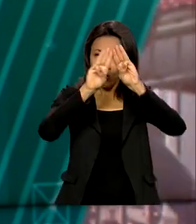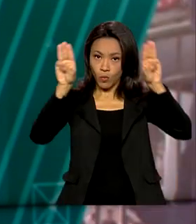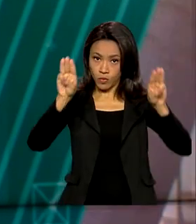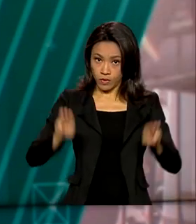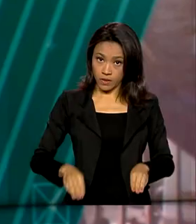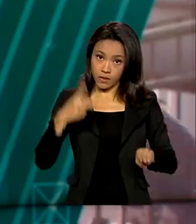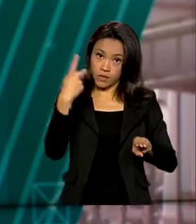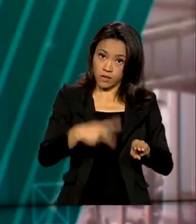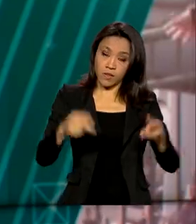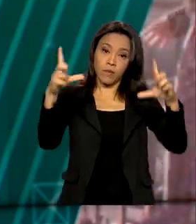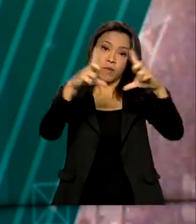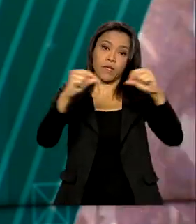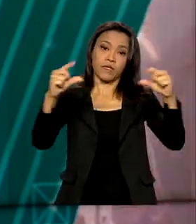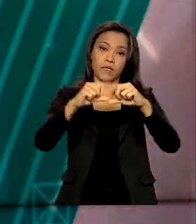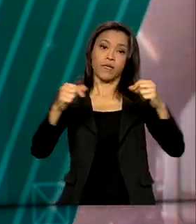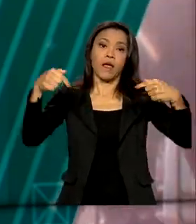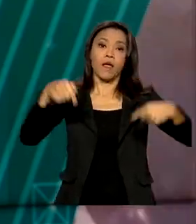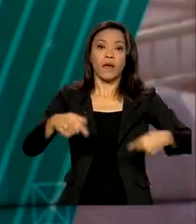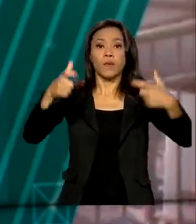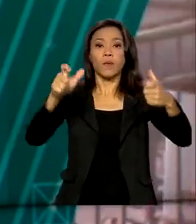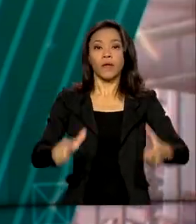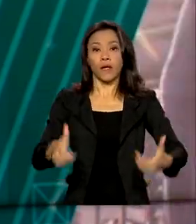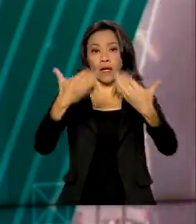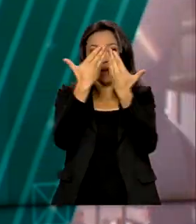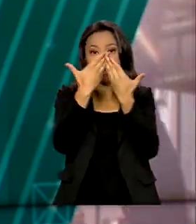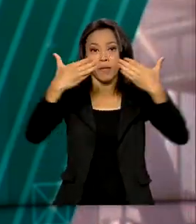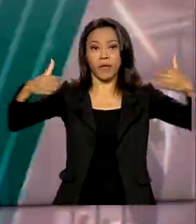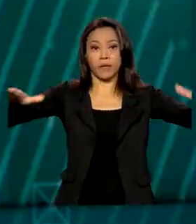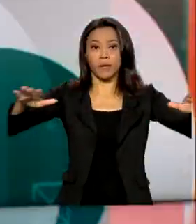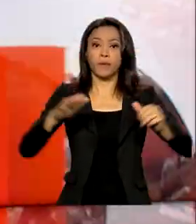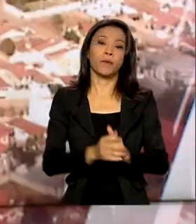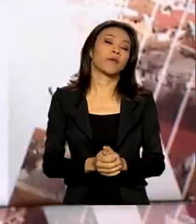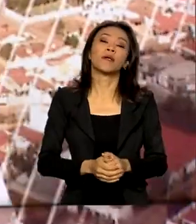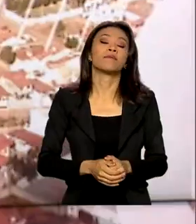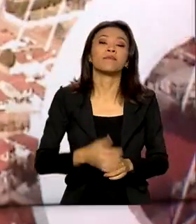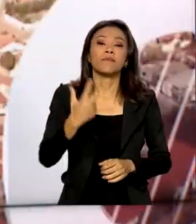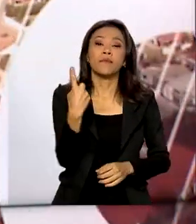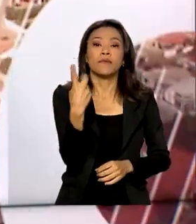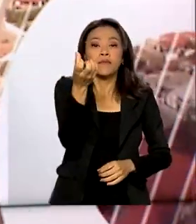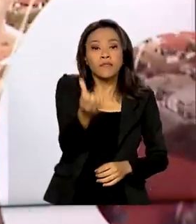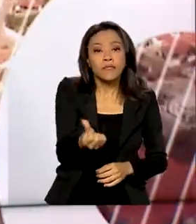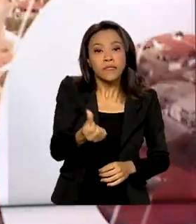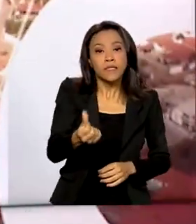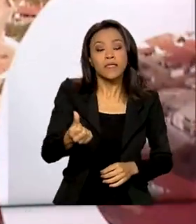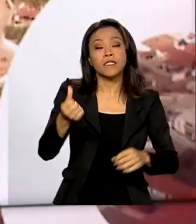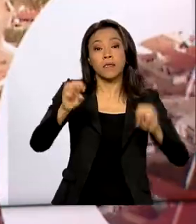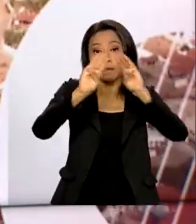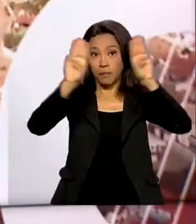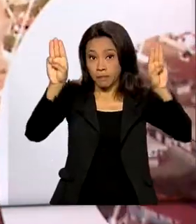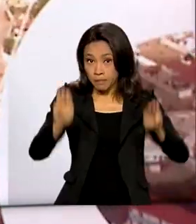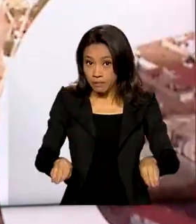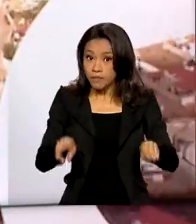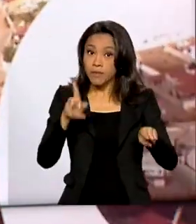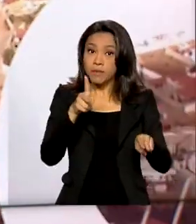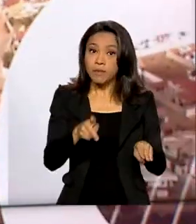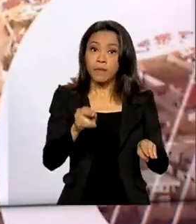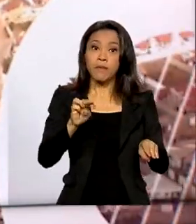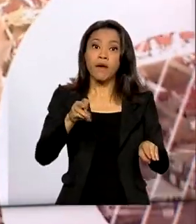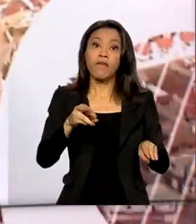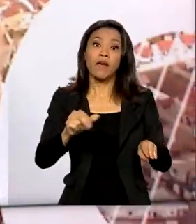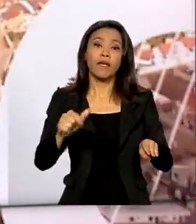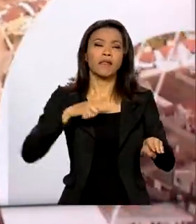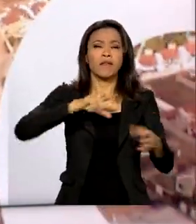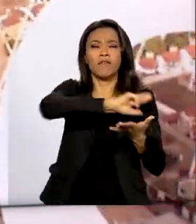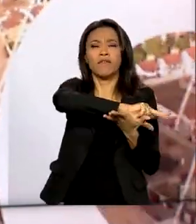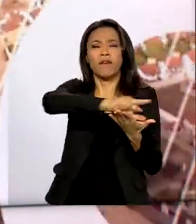em Brasília, foi palco da cerimônia de abertura da 16ª Primavera dos Museus. Neste ano, a temporada conta com milhares